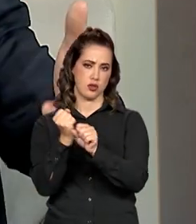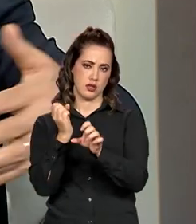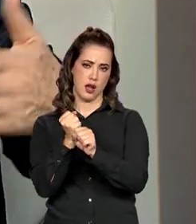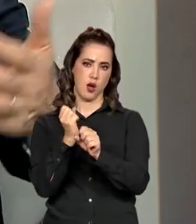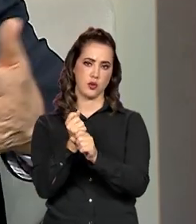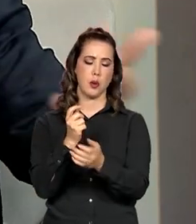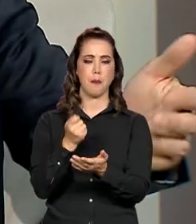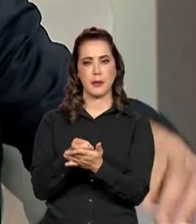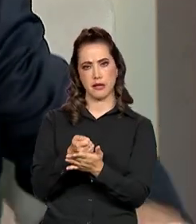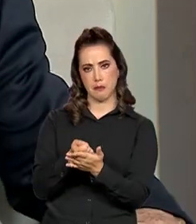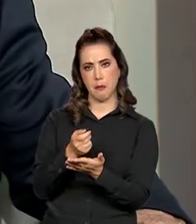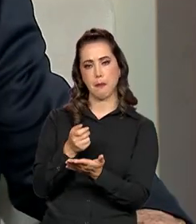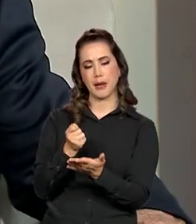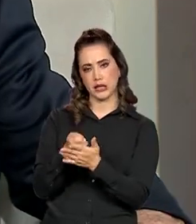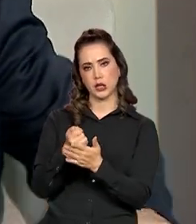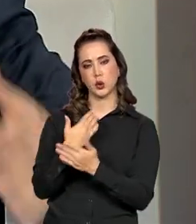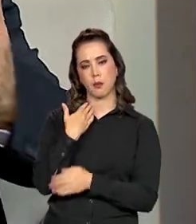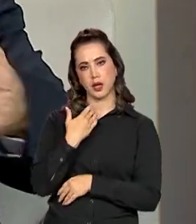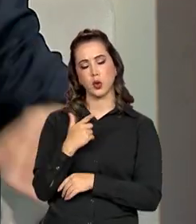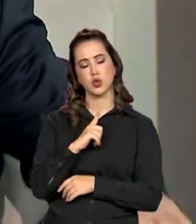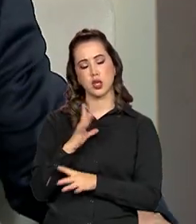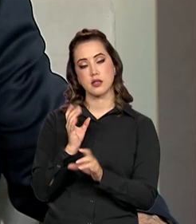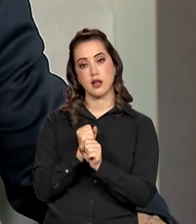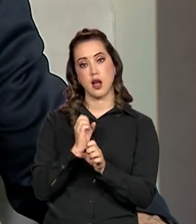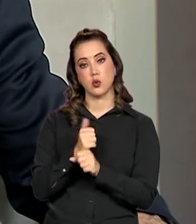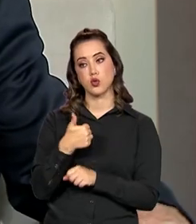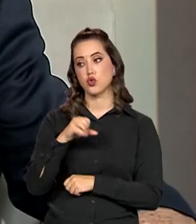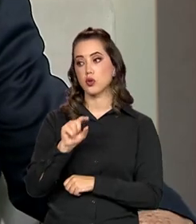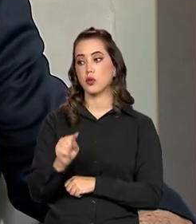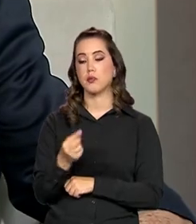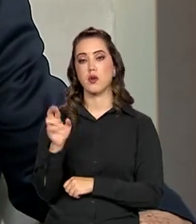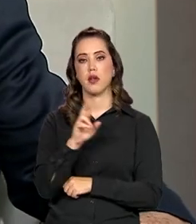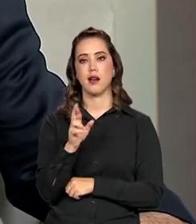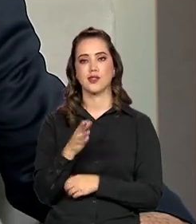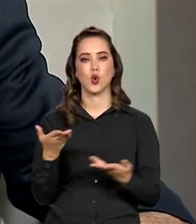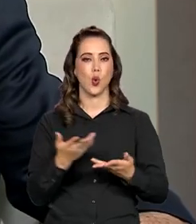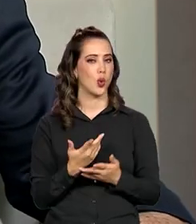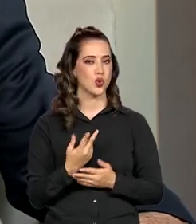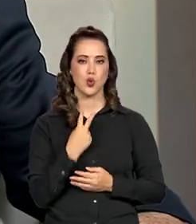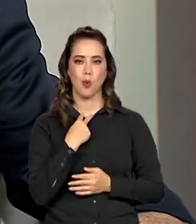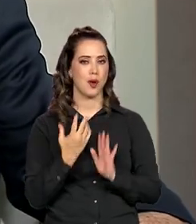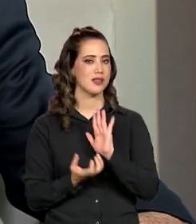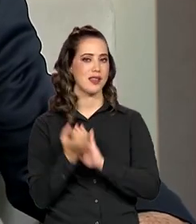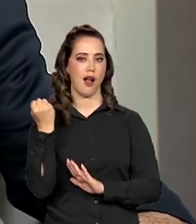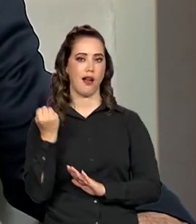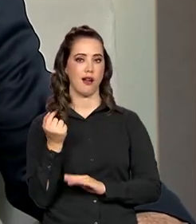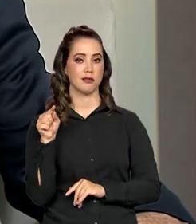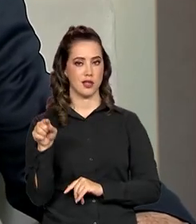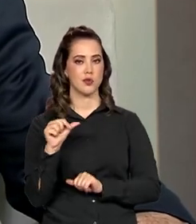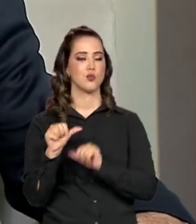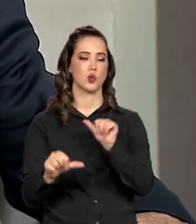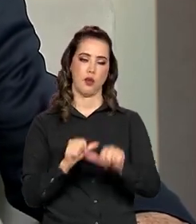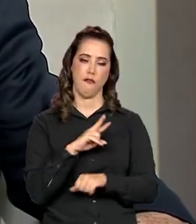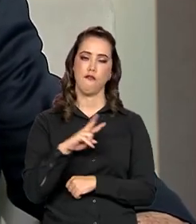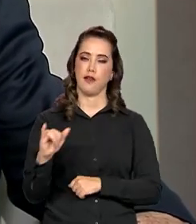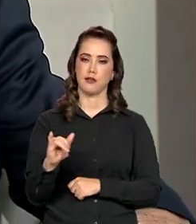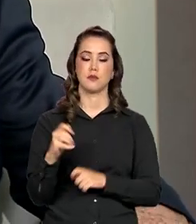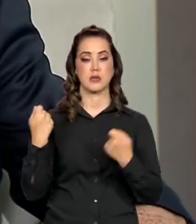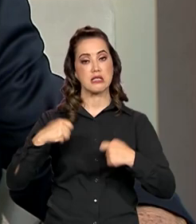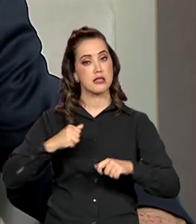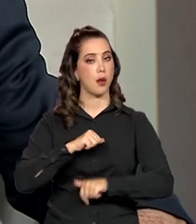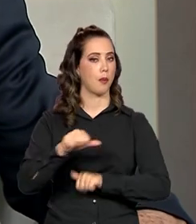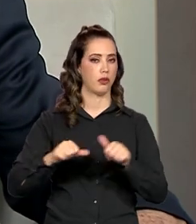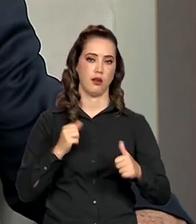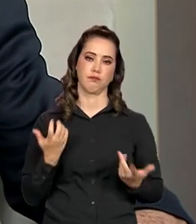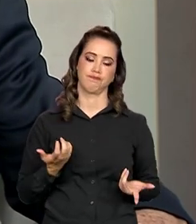pagando o banco. metente tinha 18 mil reais de saldo. Não pode sacar. Pela regra atual. Isto vai mudar. Garanto. Isto